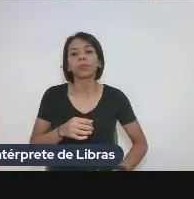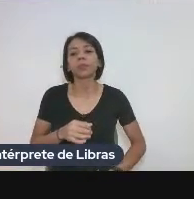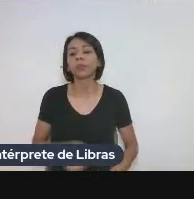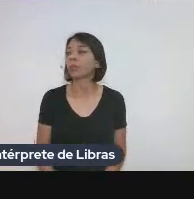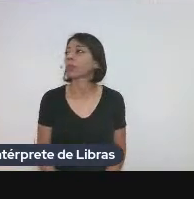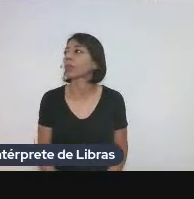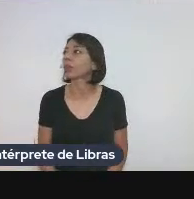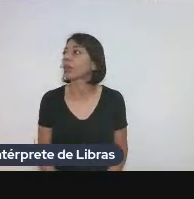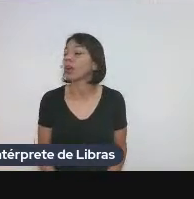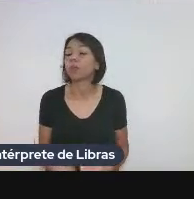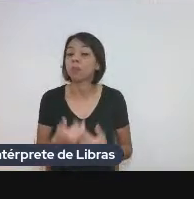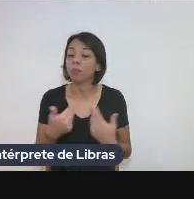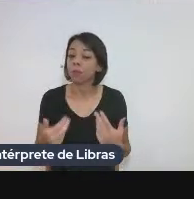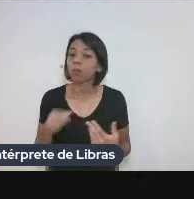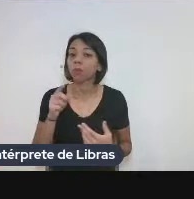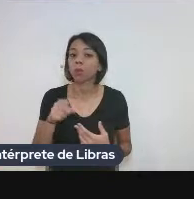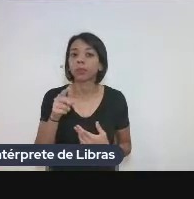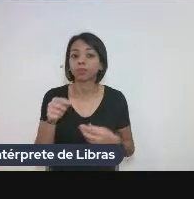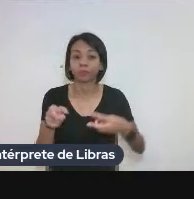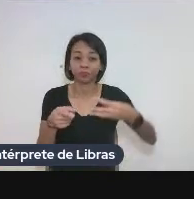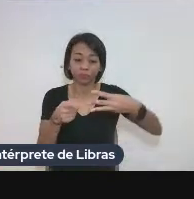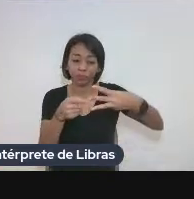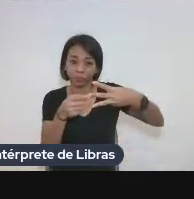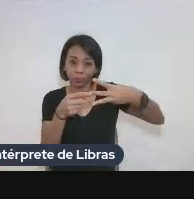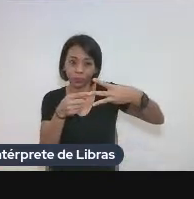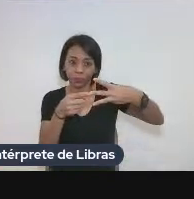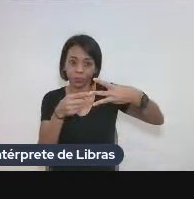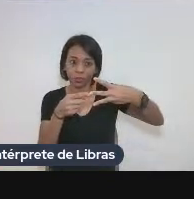uma coisa a destacar é na edição da autêntica